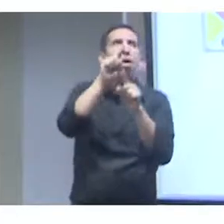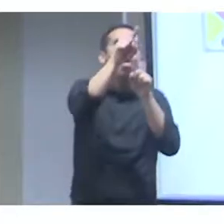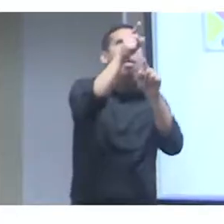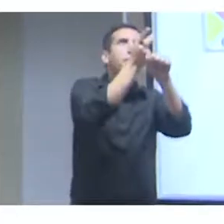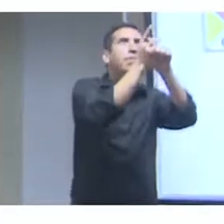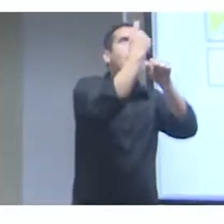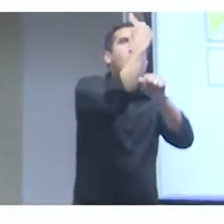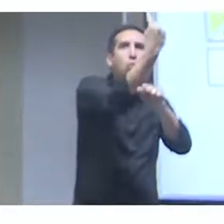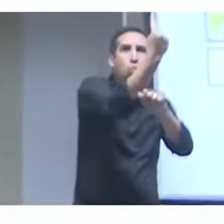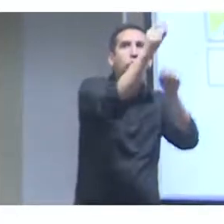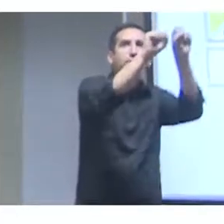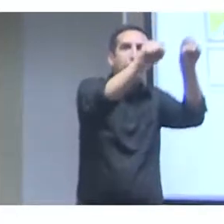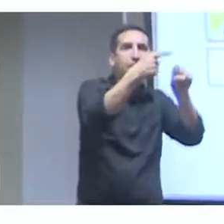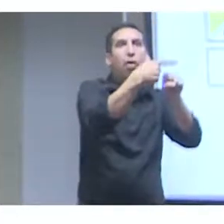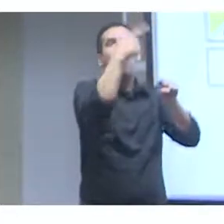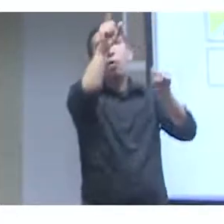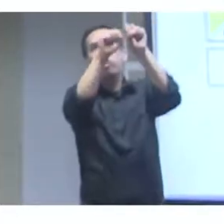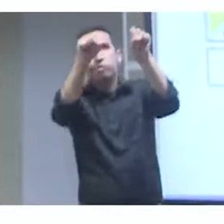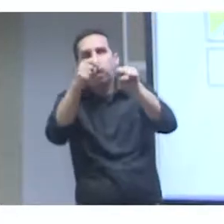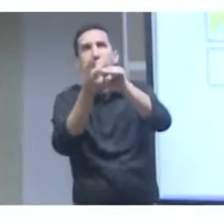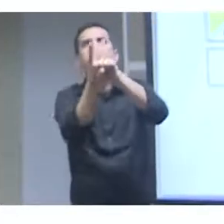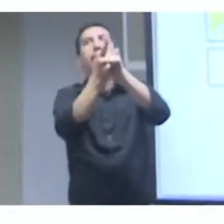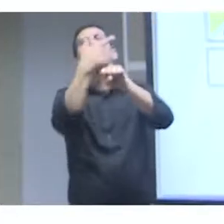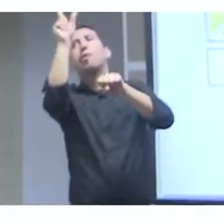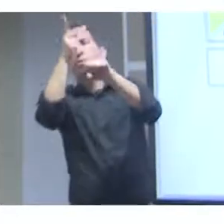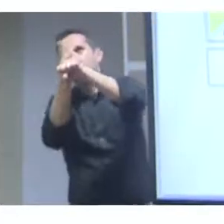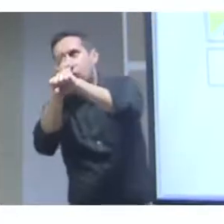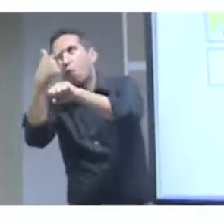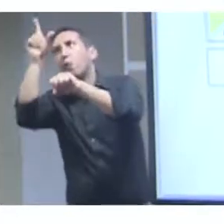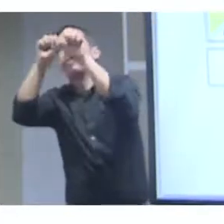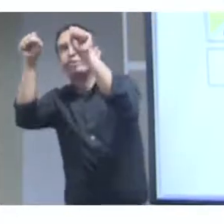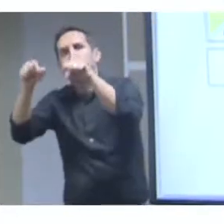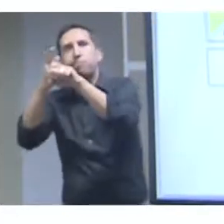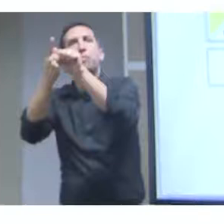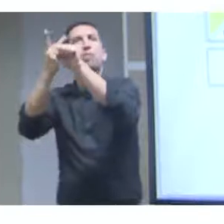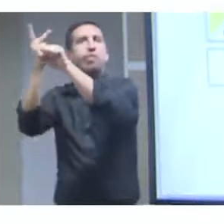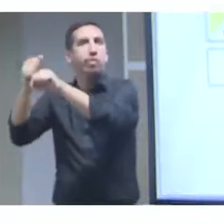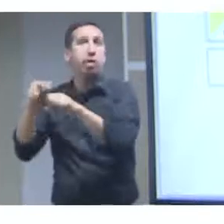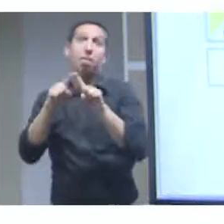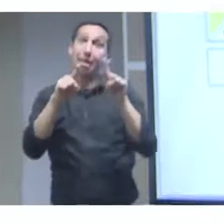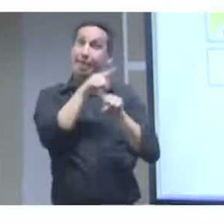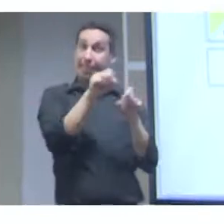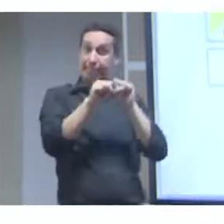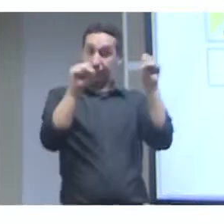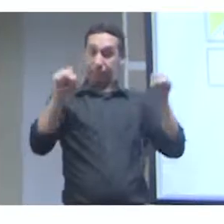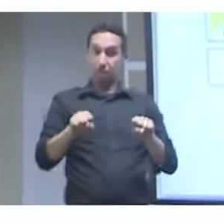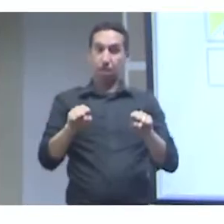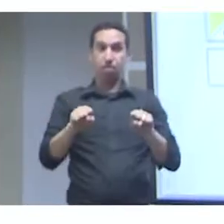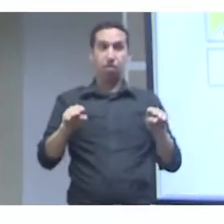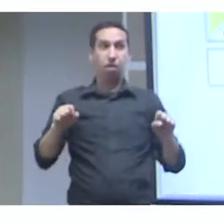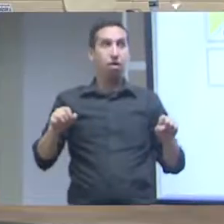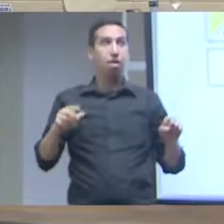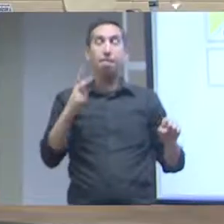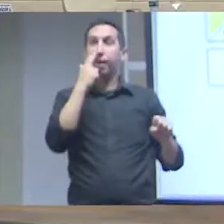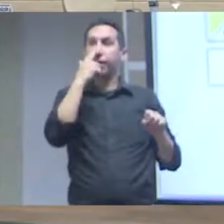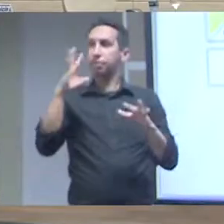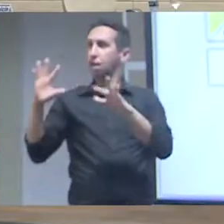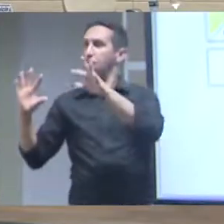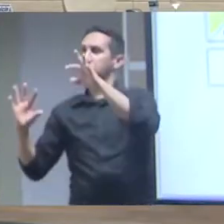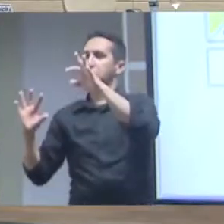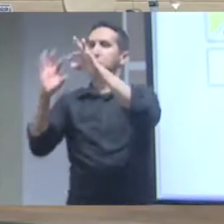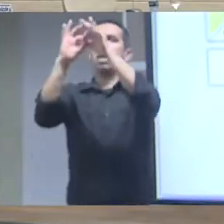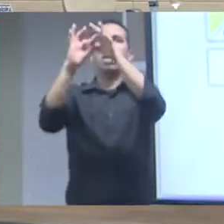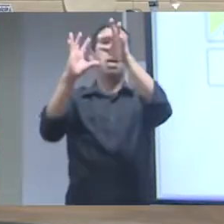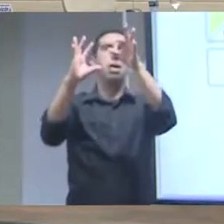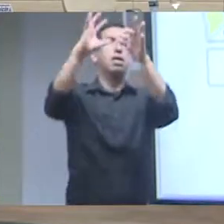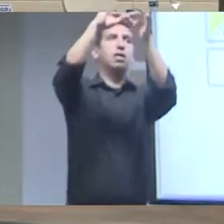de outros programas se comunicarem com eles então nós desenvolvemos uma ferramenta de busca onde o homem palito pergunta para